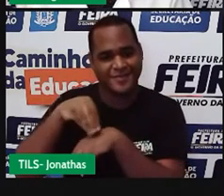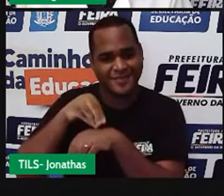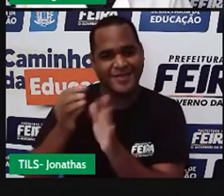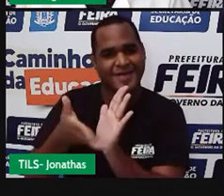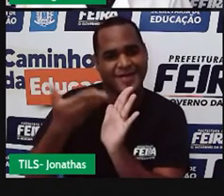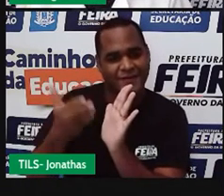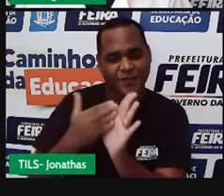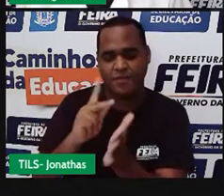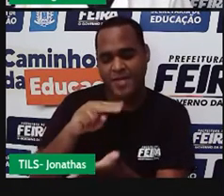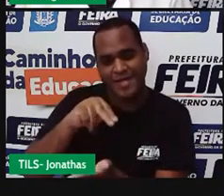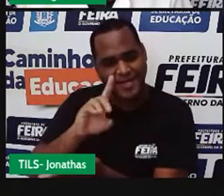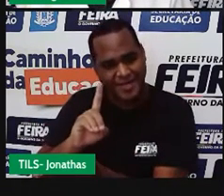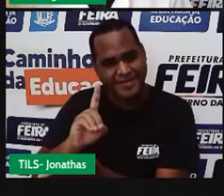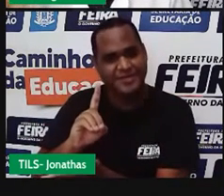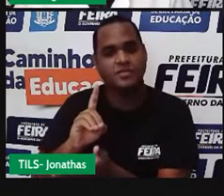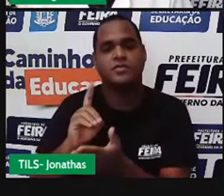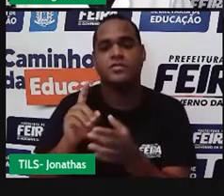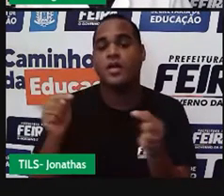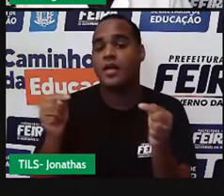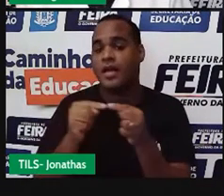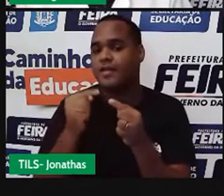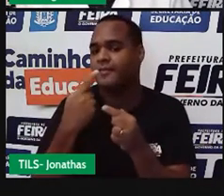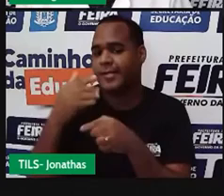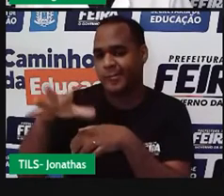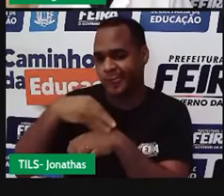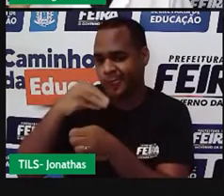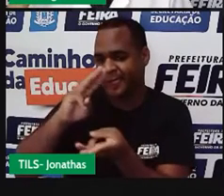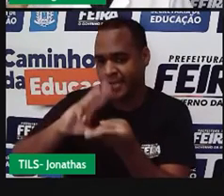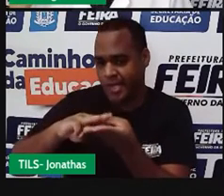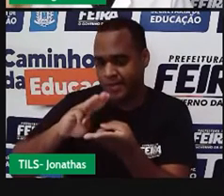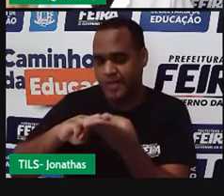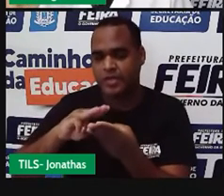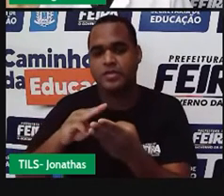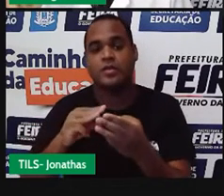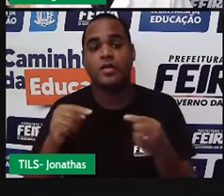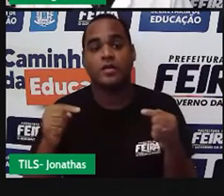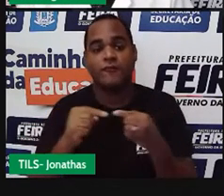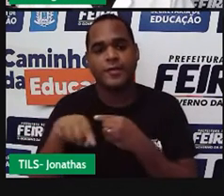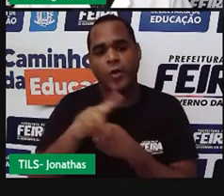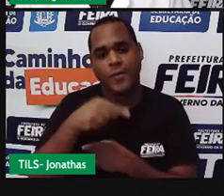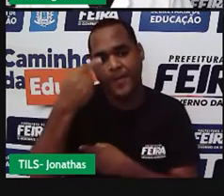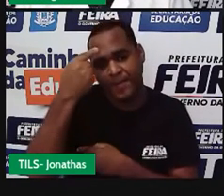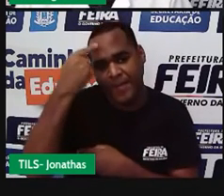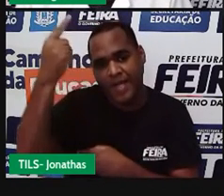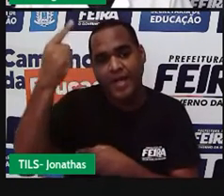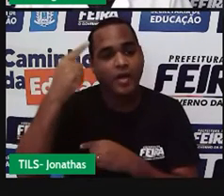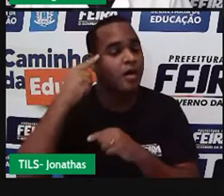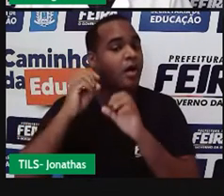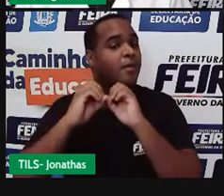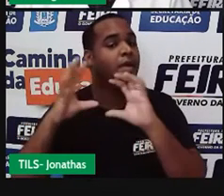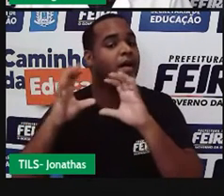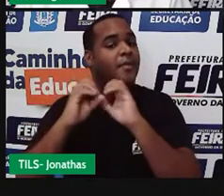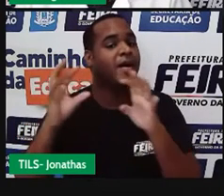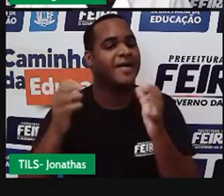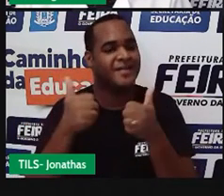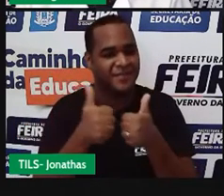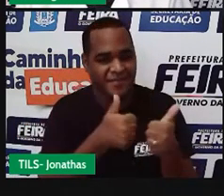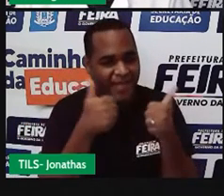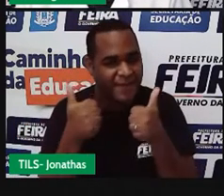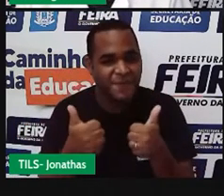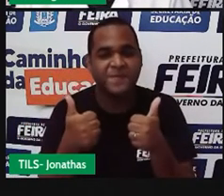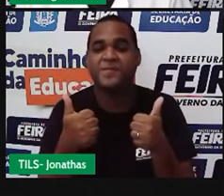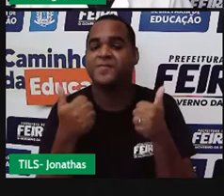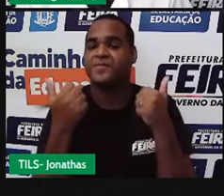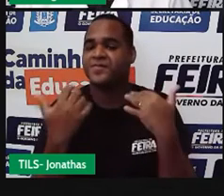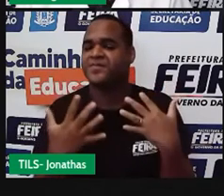livro didático, certo? Para a gente ter aí uma ideia bacana, ó, uma ideia bacana